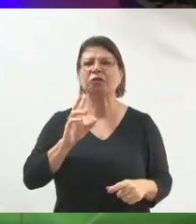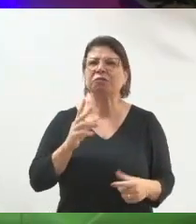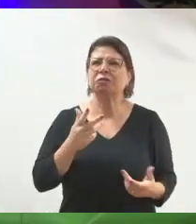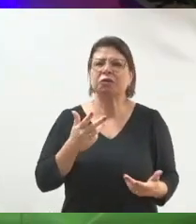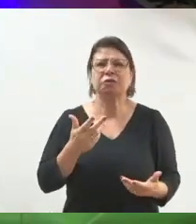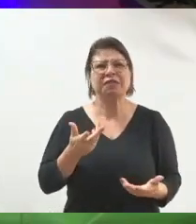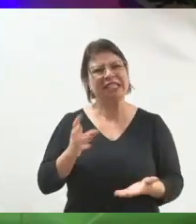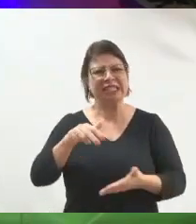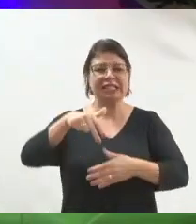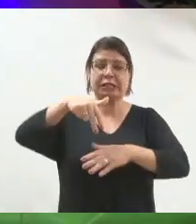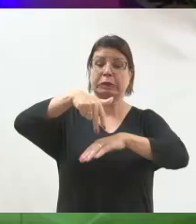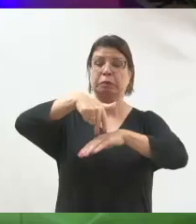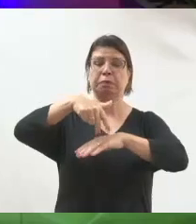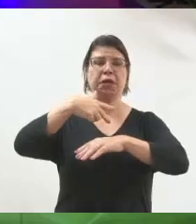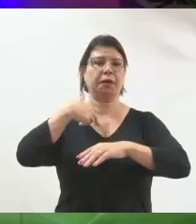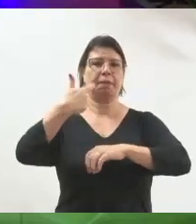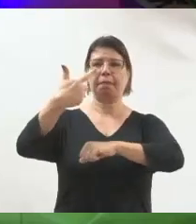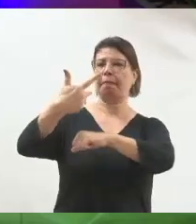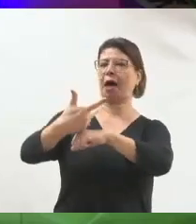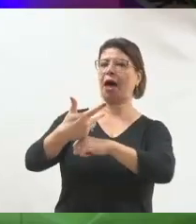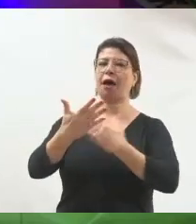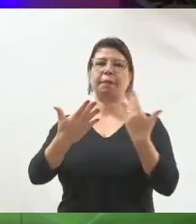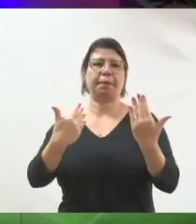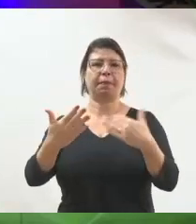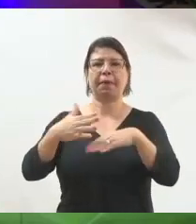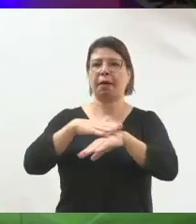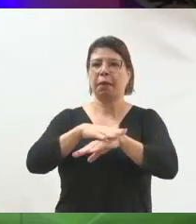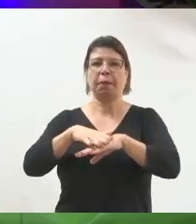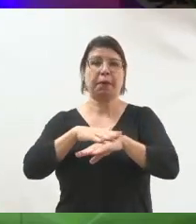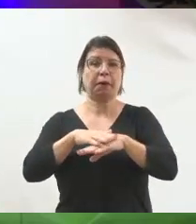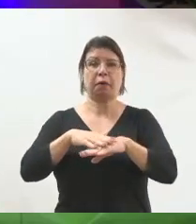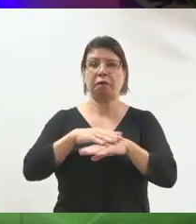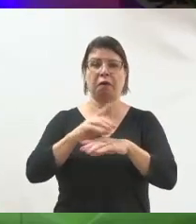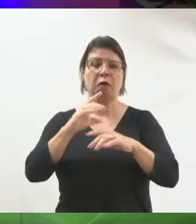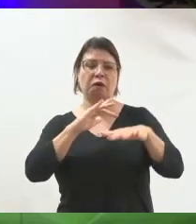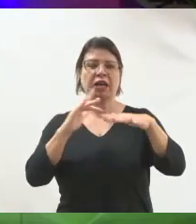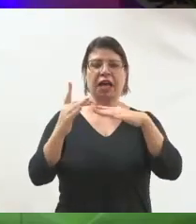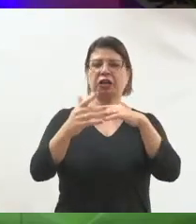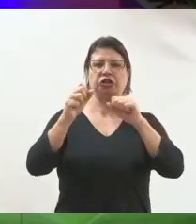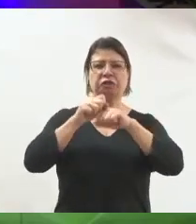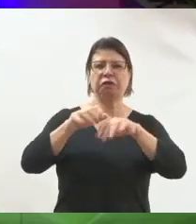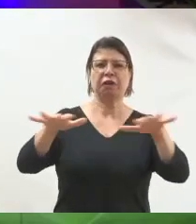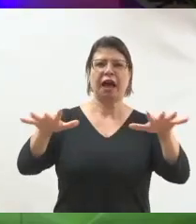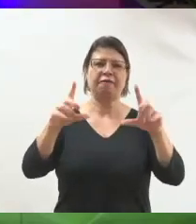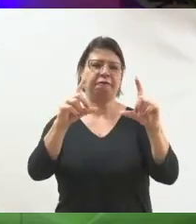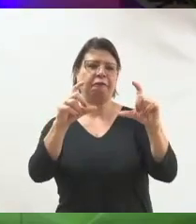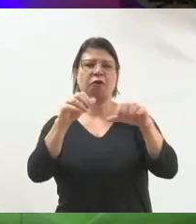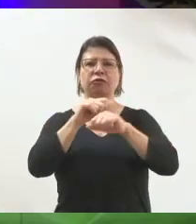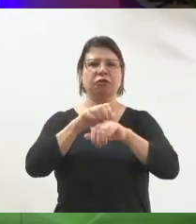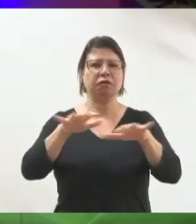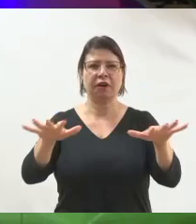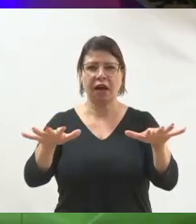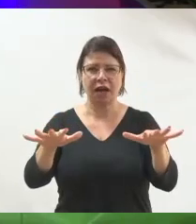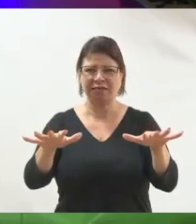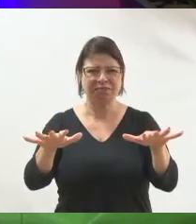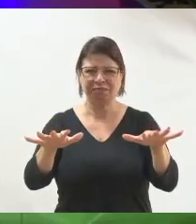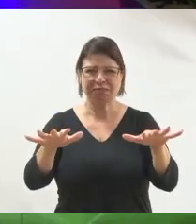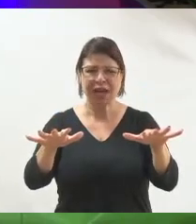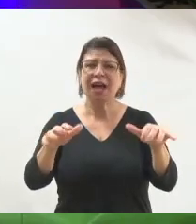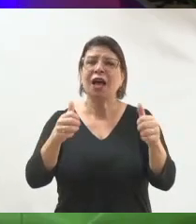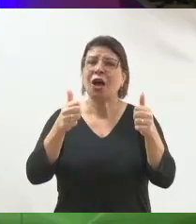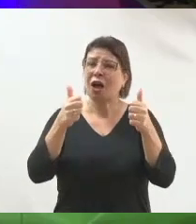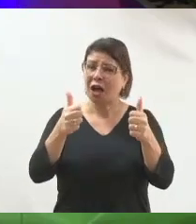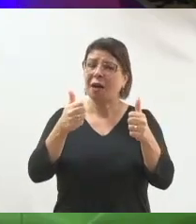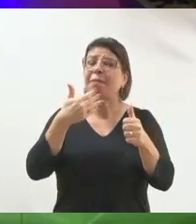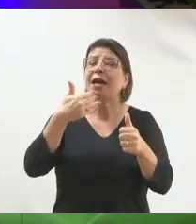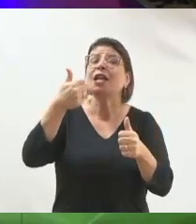em tempo real para mostrar que você está ali? Ou subir uns stories com as fotos naquela hora? Você conseguir conversar